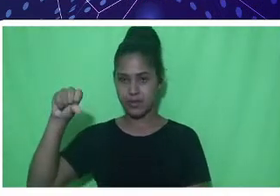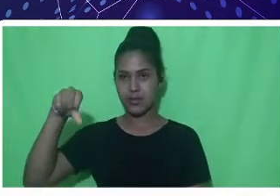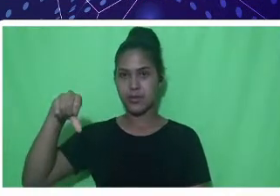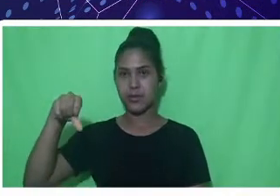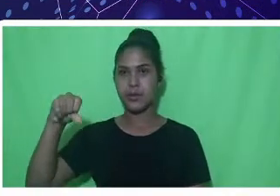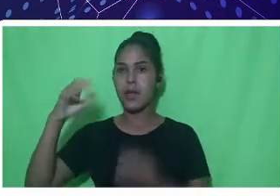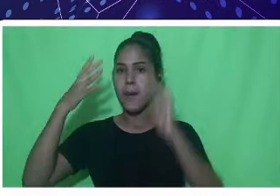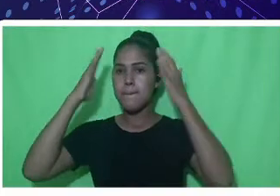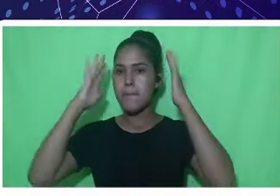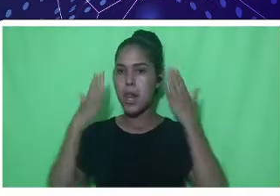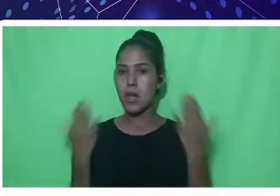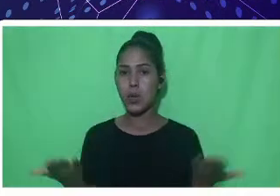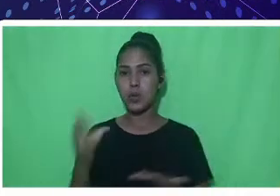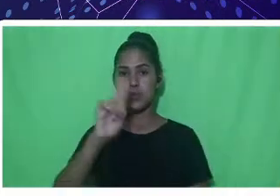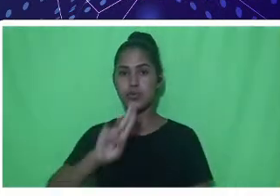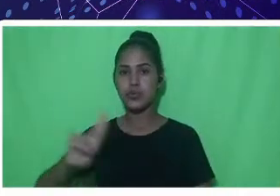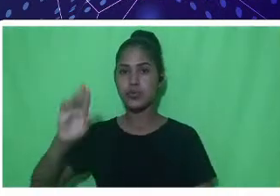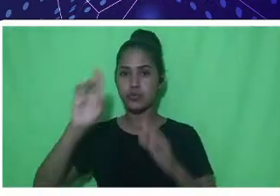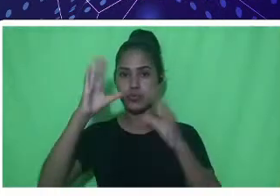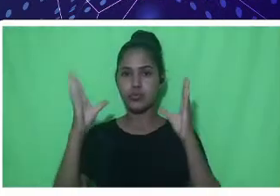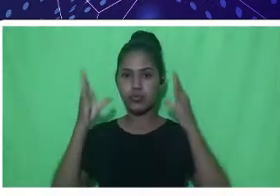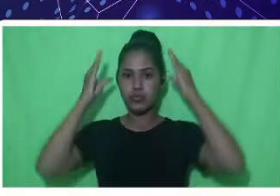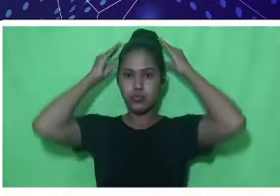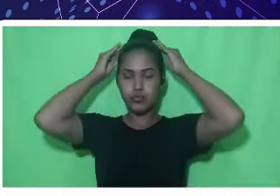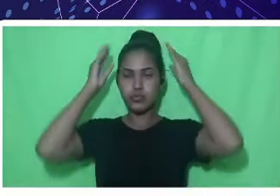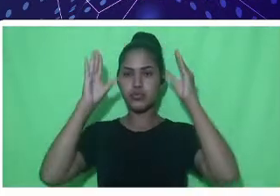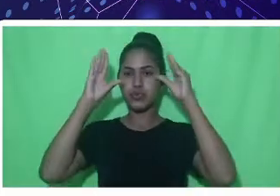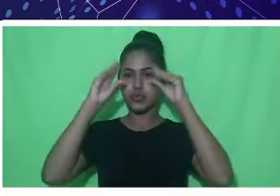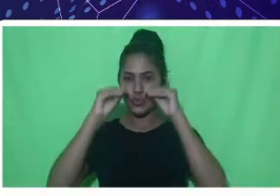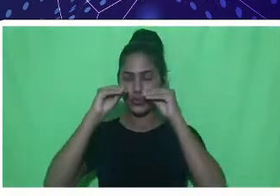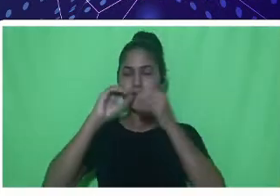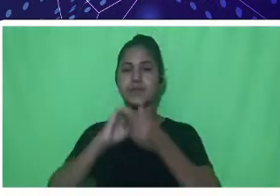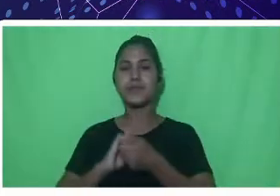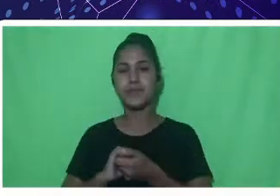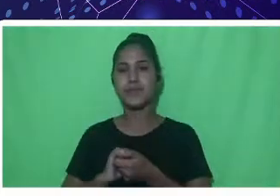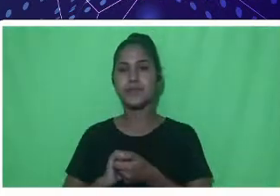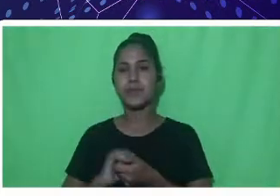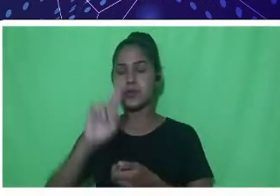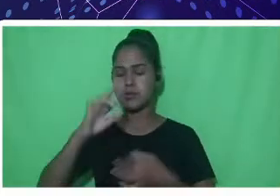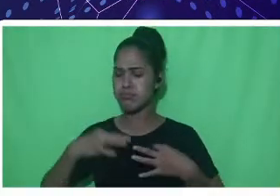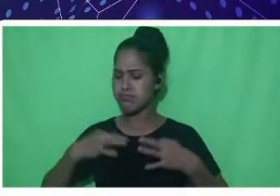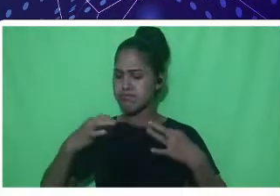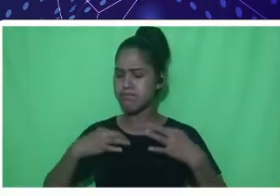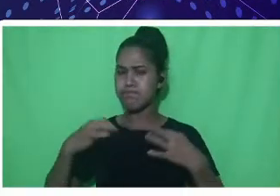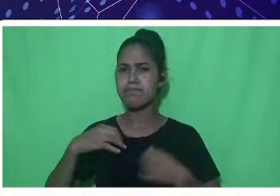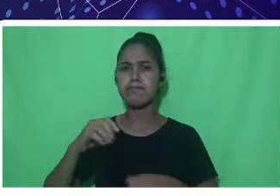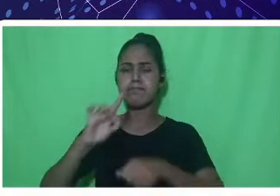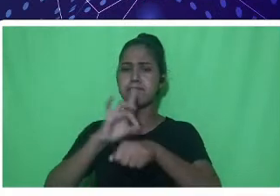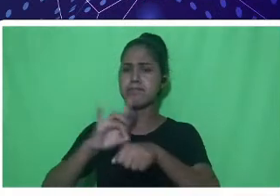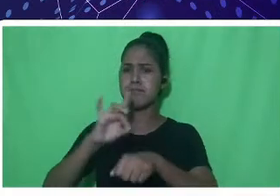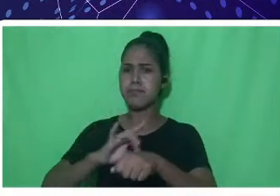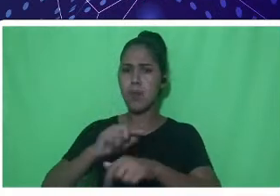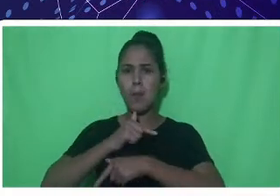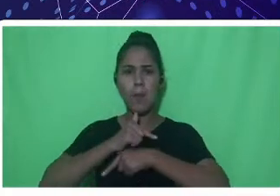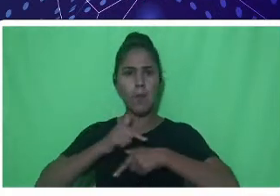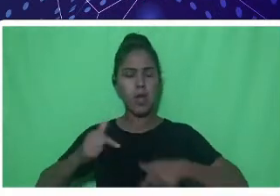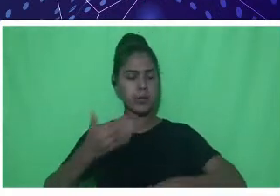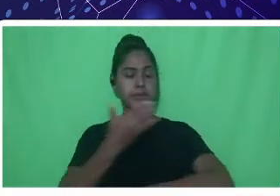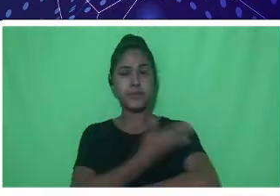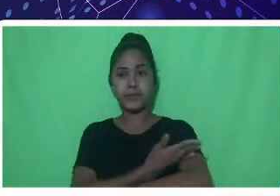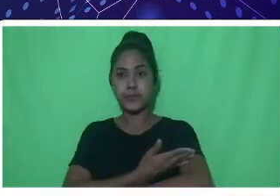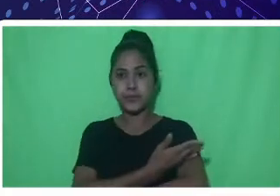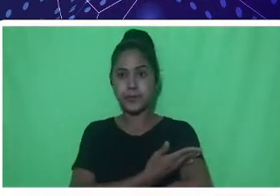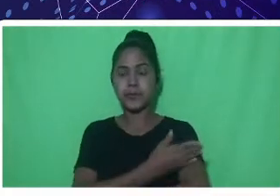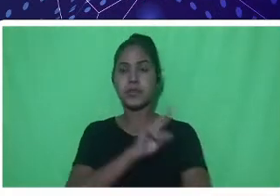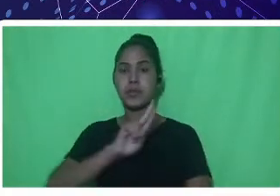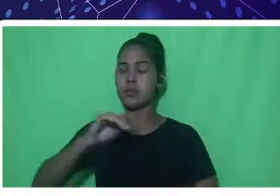escuros, amarrados em coques, vestimenta, blusa preta, lisa, com manga e atrás tem